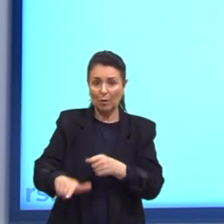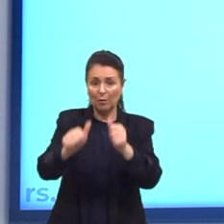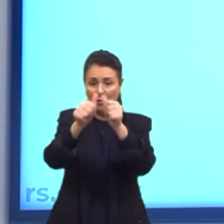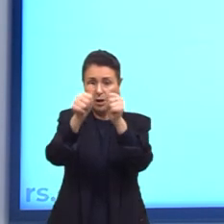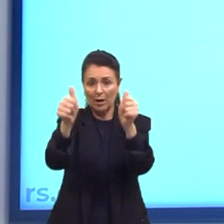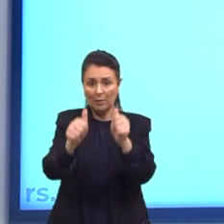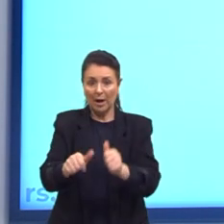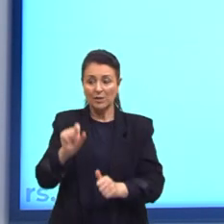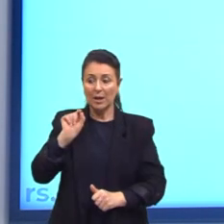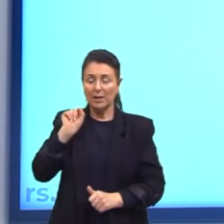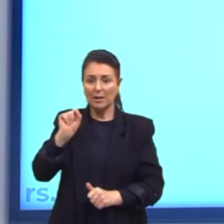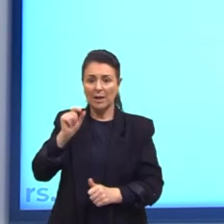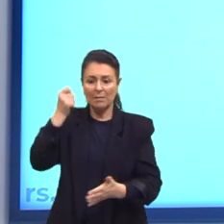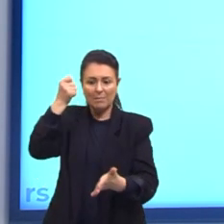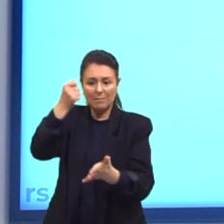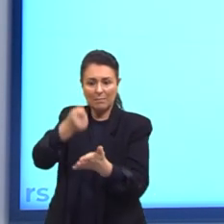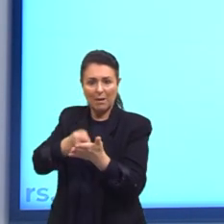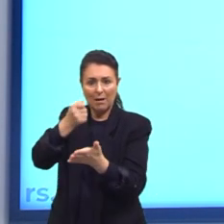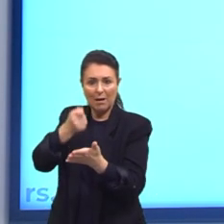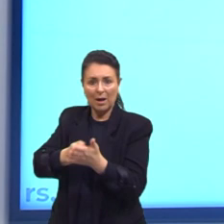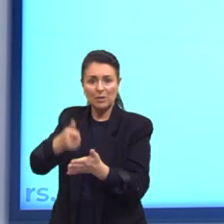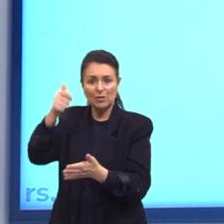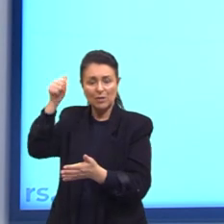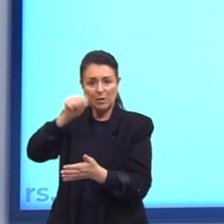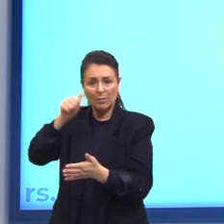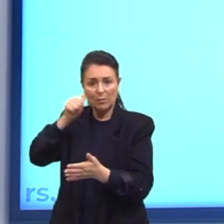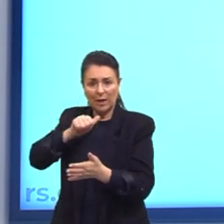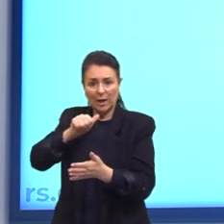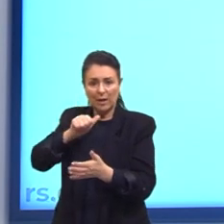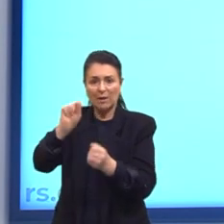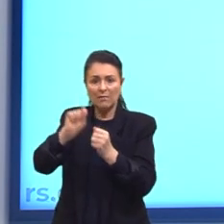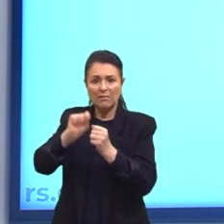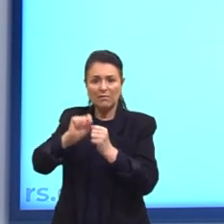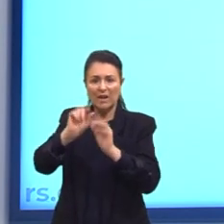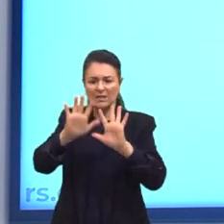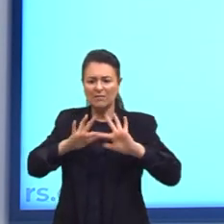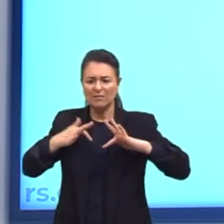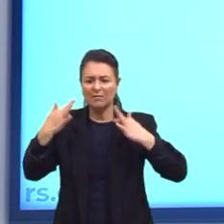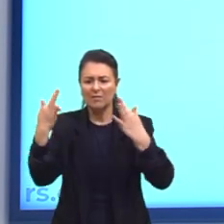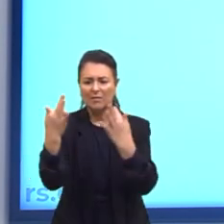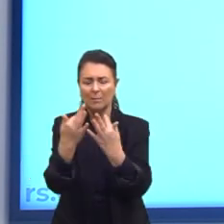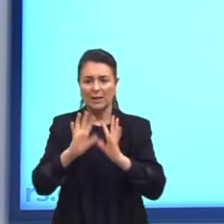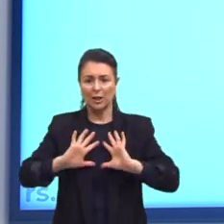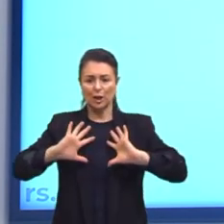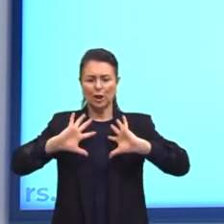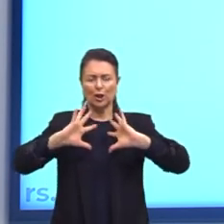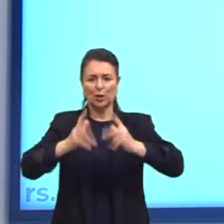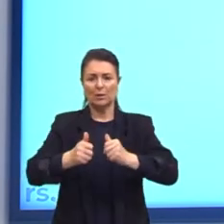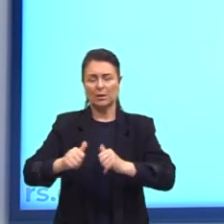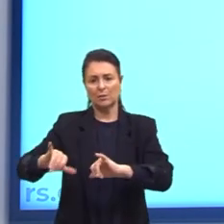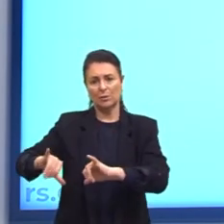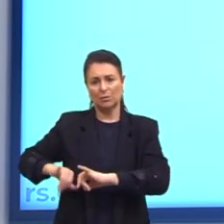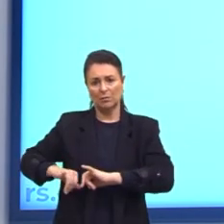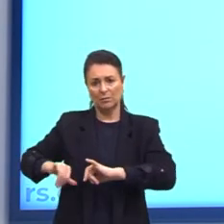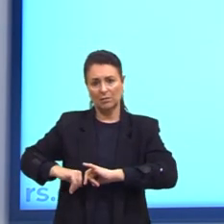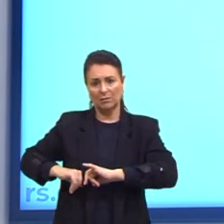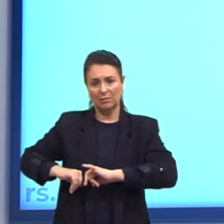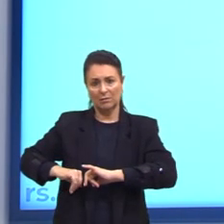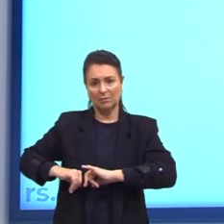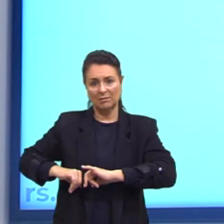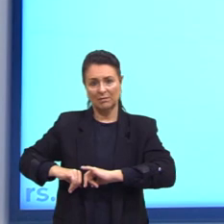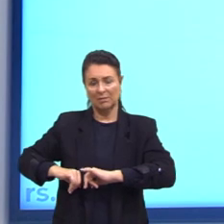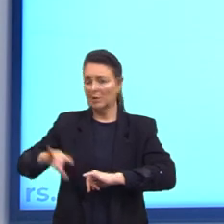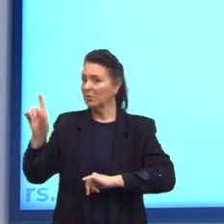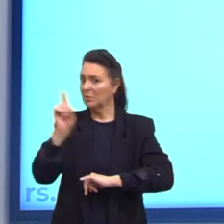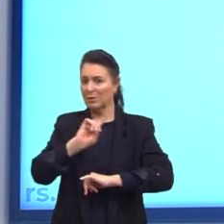bate na mulher machuca a família inteira. Então, não são só as mulheres o público